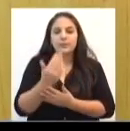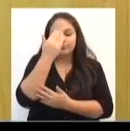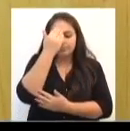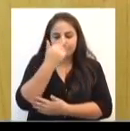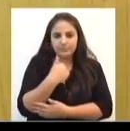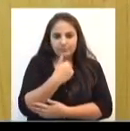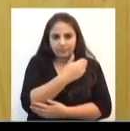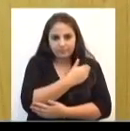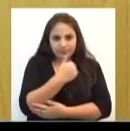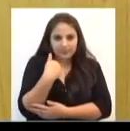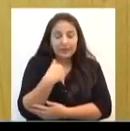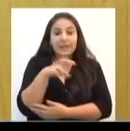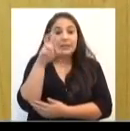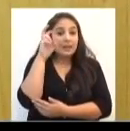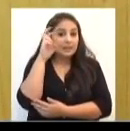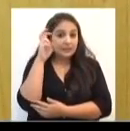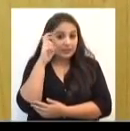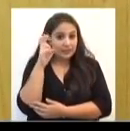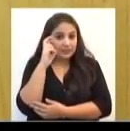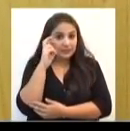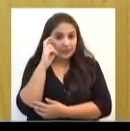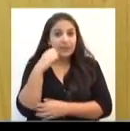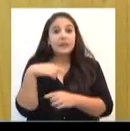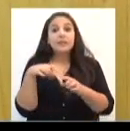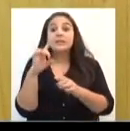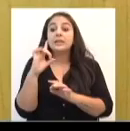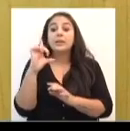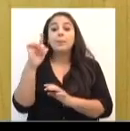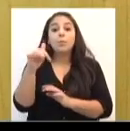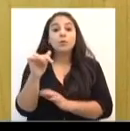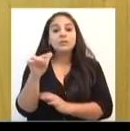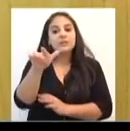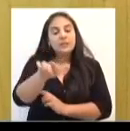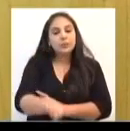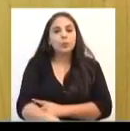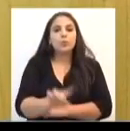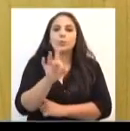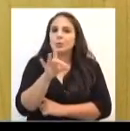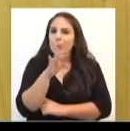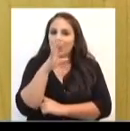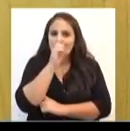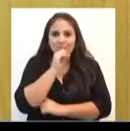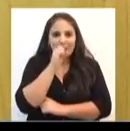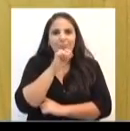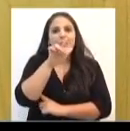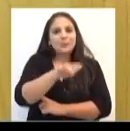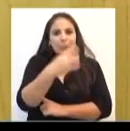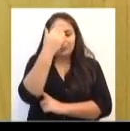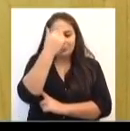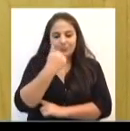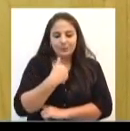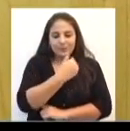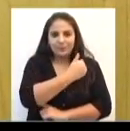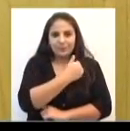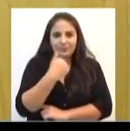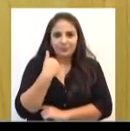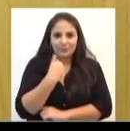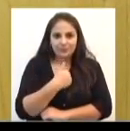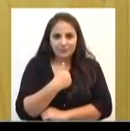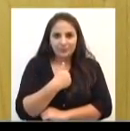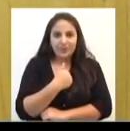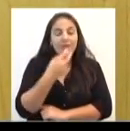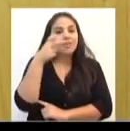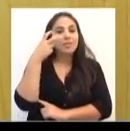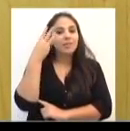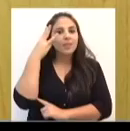-feira e vai ser feito o sinal da cruz somente no sábado à noite, ao término da celebração. Porque é uma celebração de